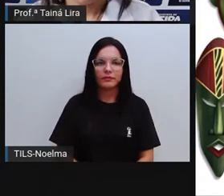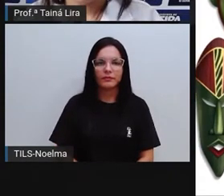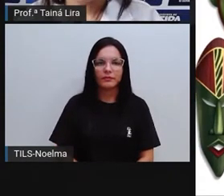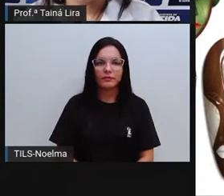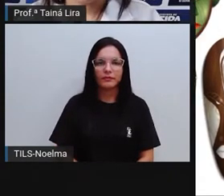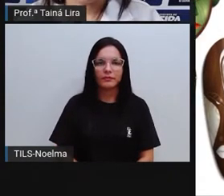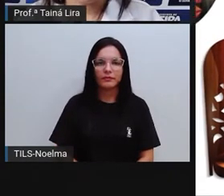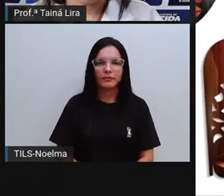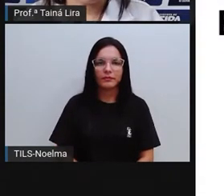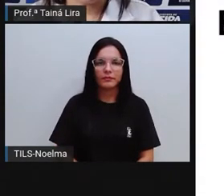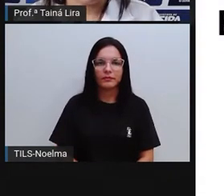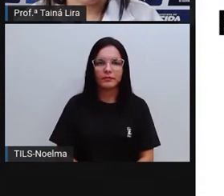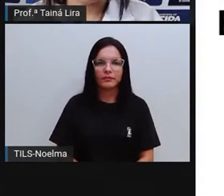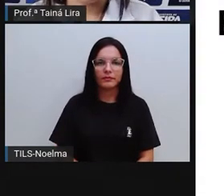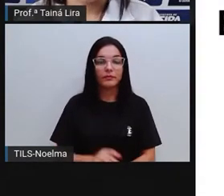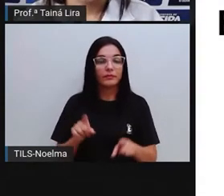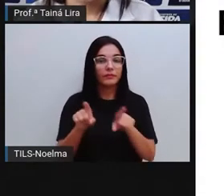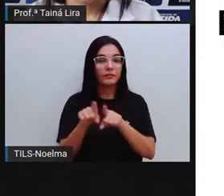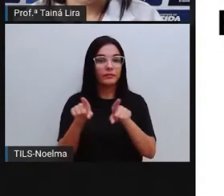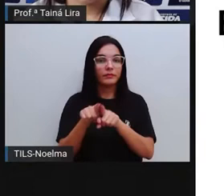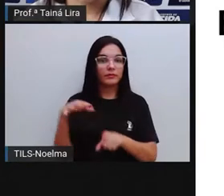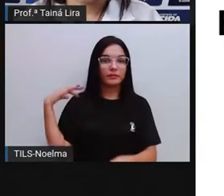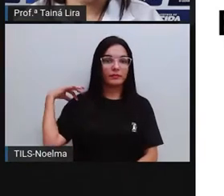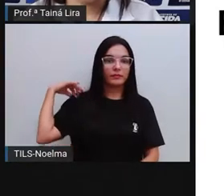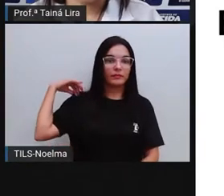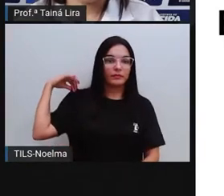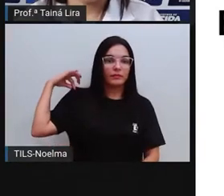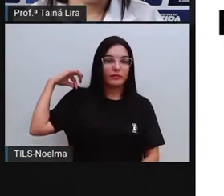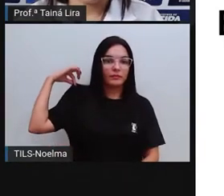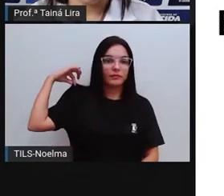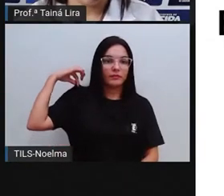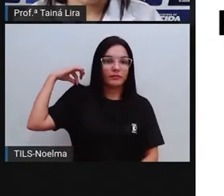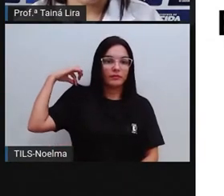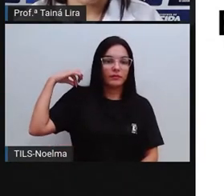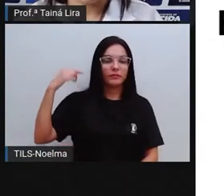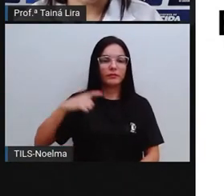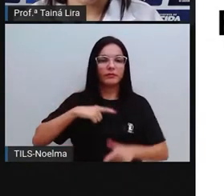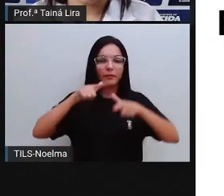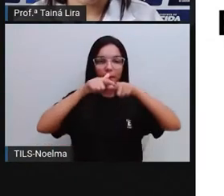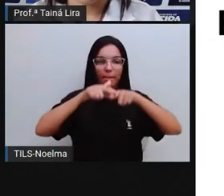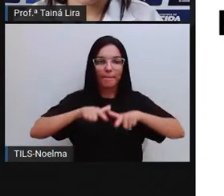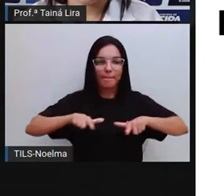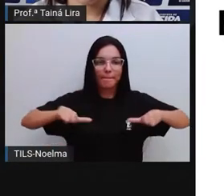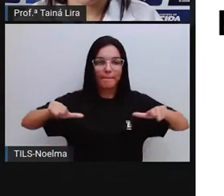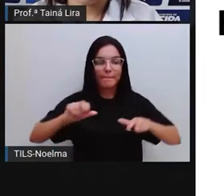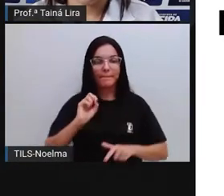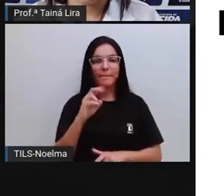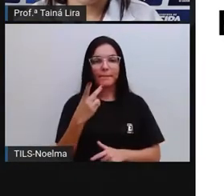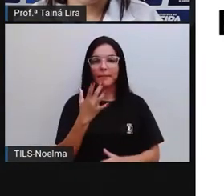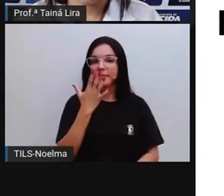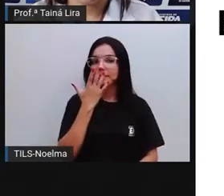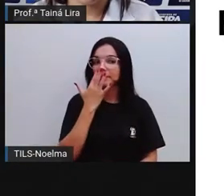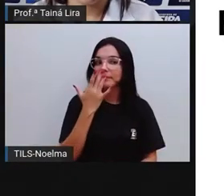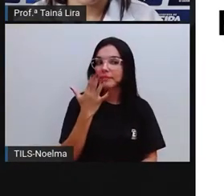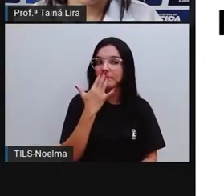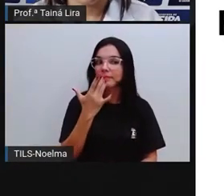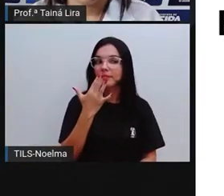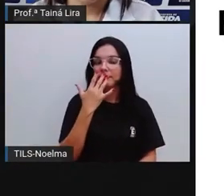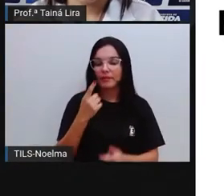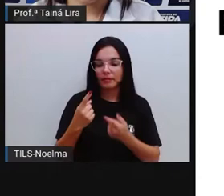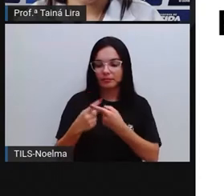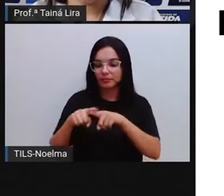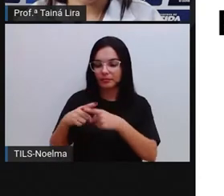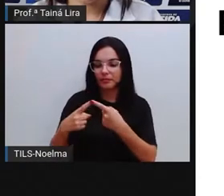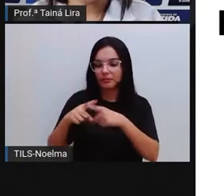Os tecidos africanos são lisos ou estampados, os bordados são rebordados com linhas